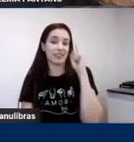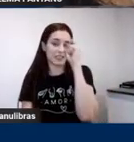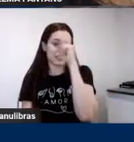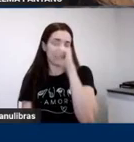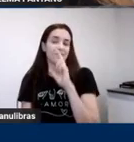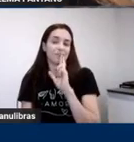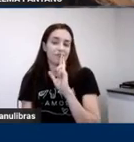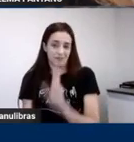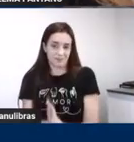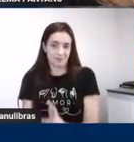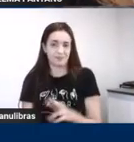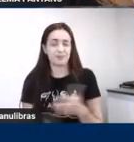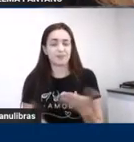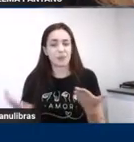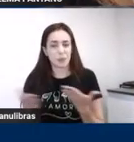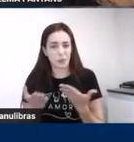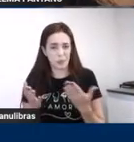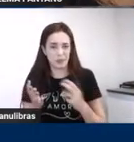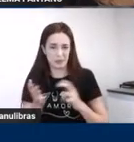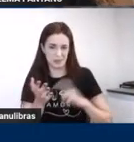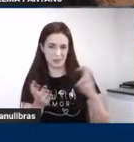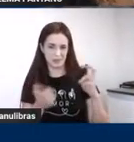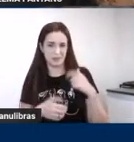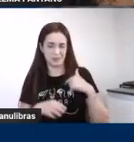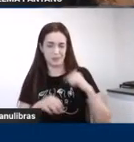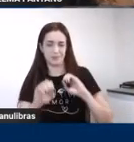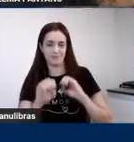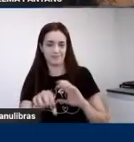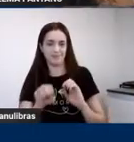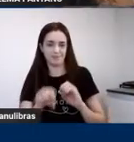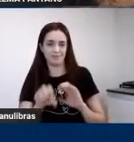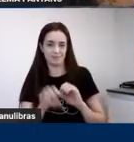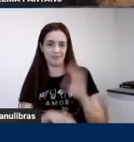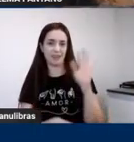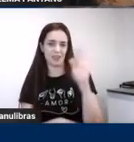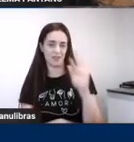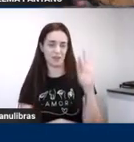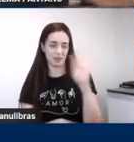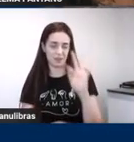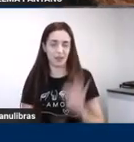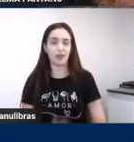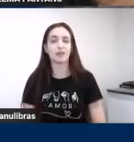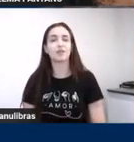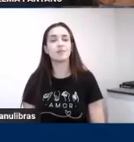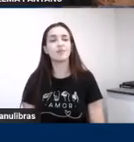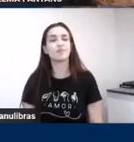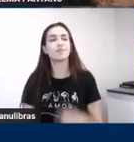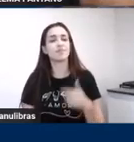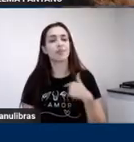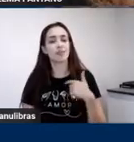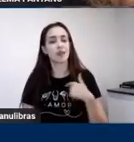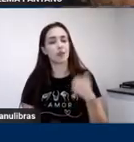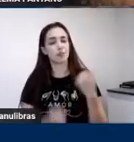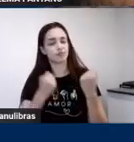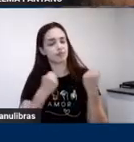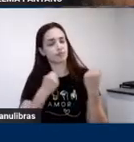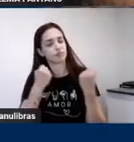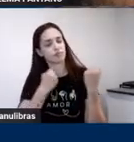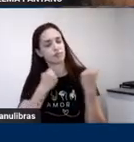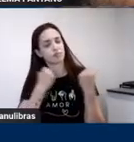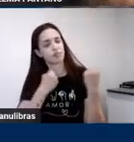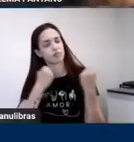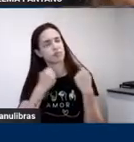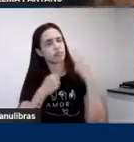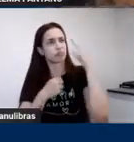vou falar para vocês que hoje de manhã eu estava dando aula lá em Botucatu e eu vim na estrada pensando